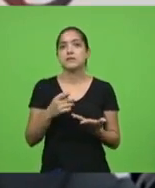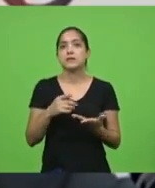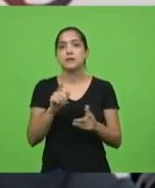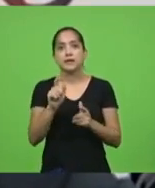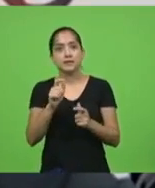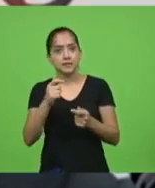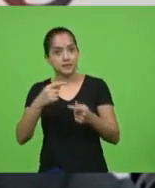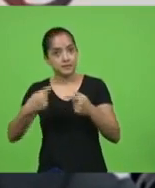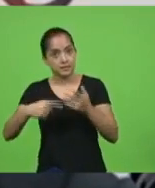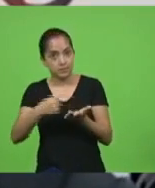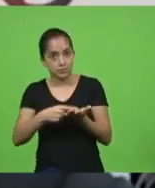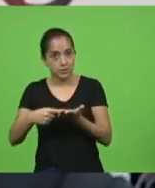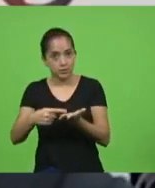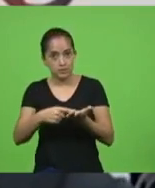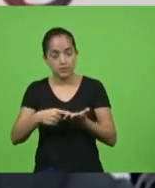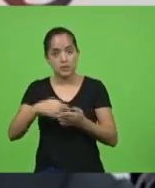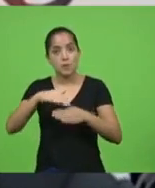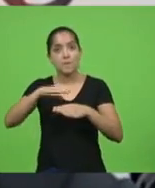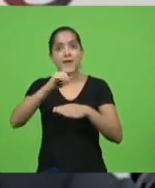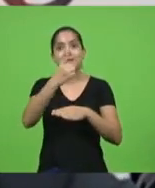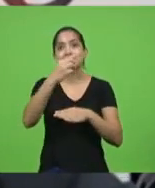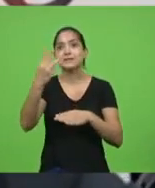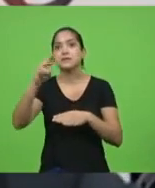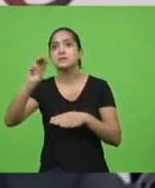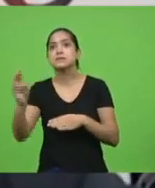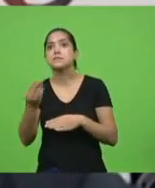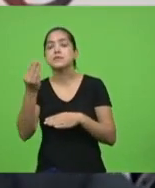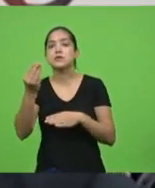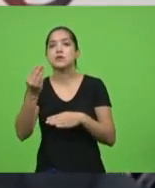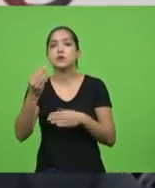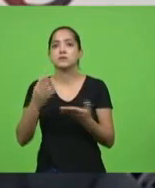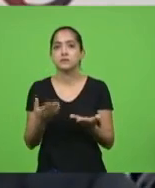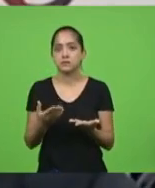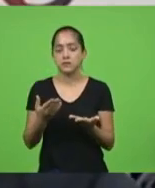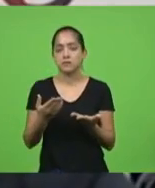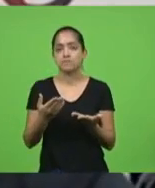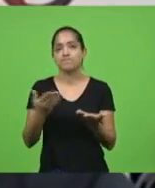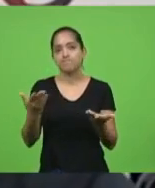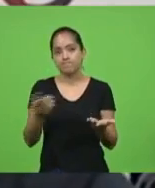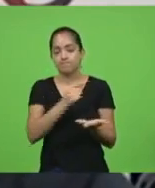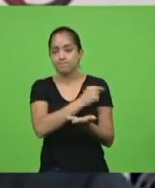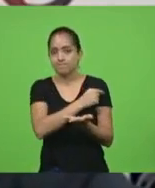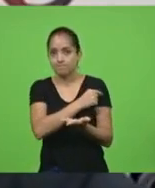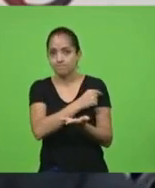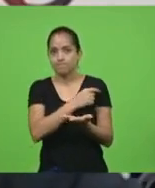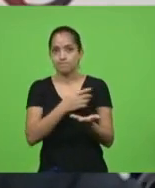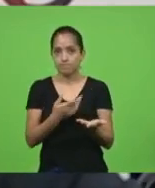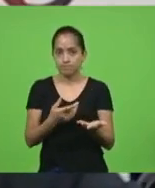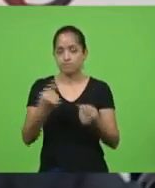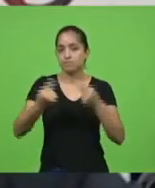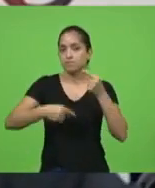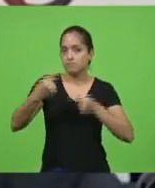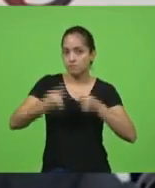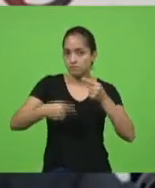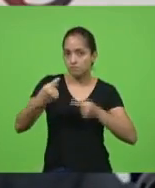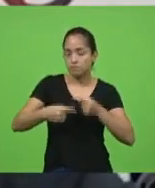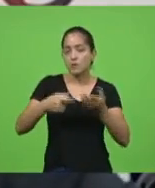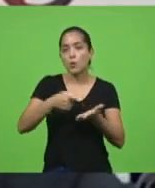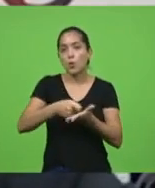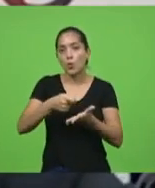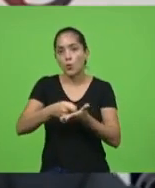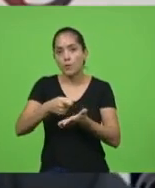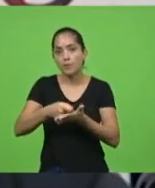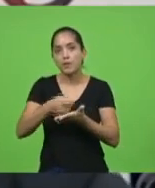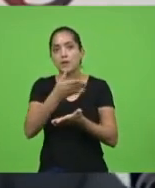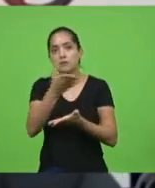13 milhões da Moderna. Então, acho que é válido sim, discutir, cobrar, os deputados não